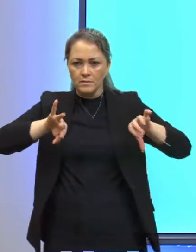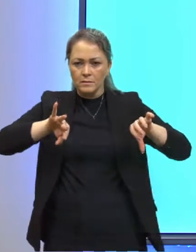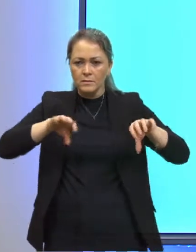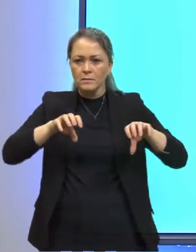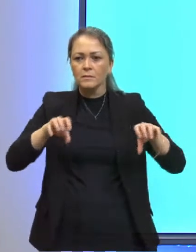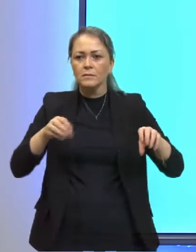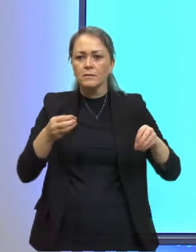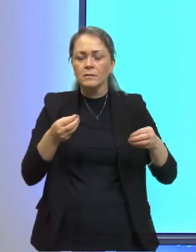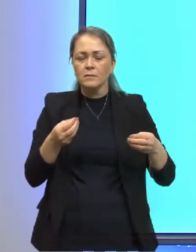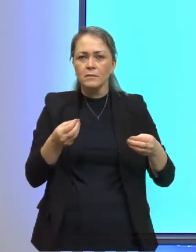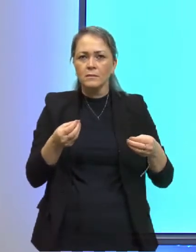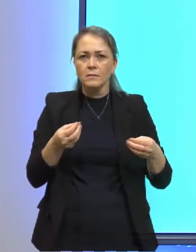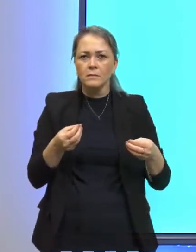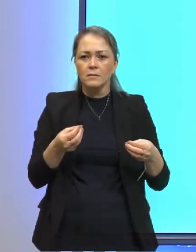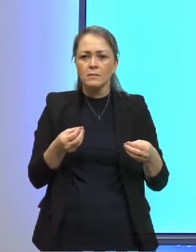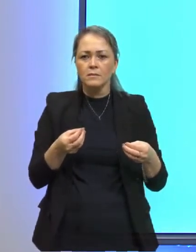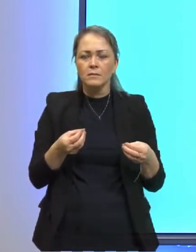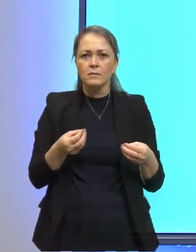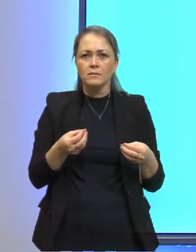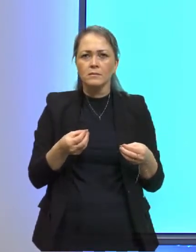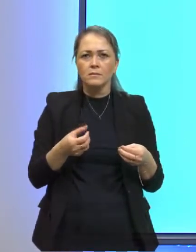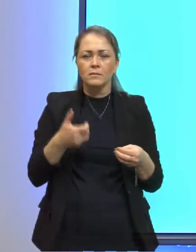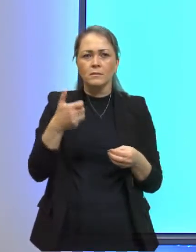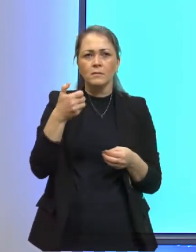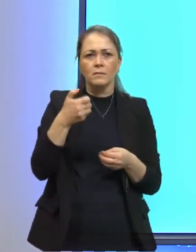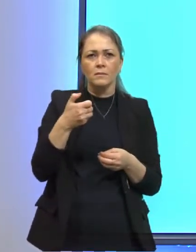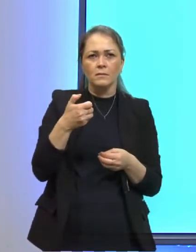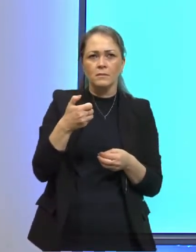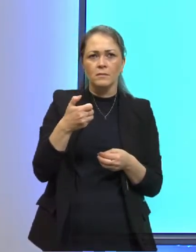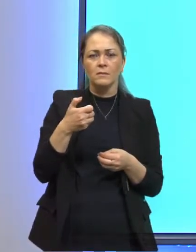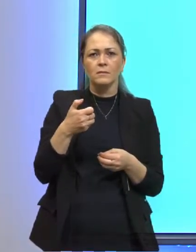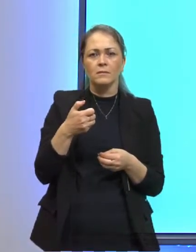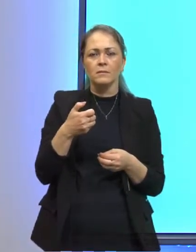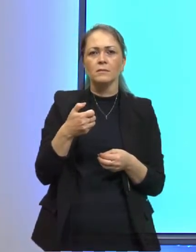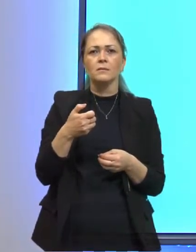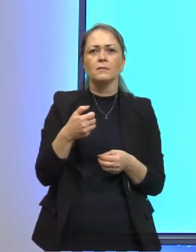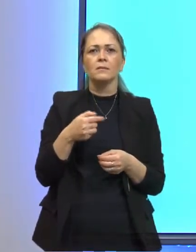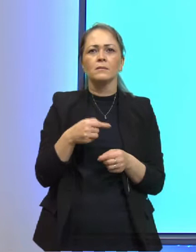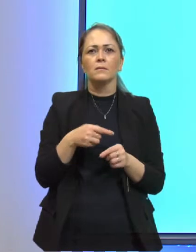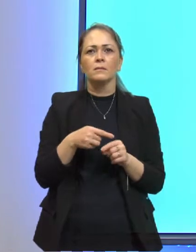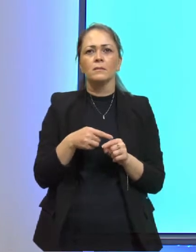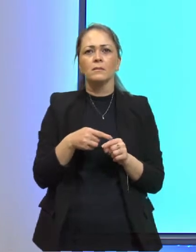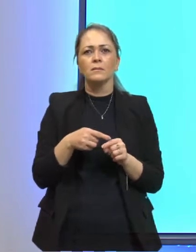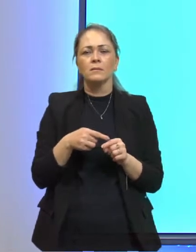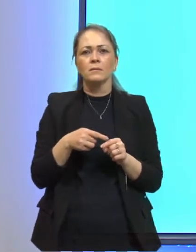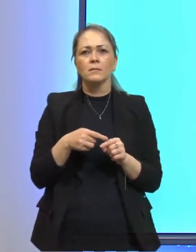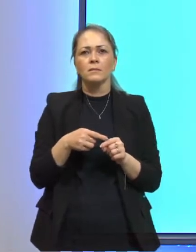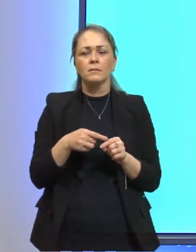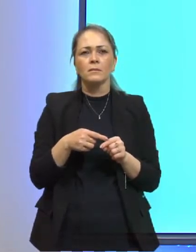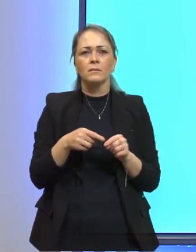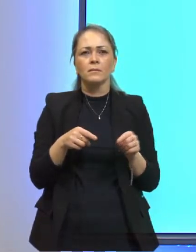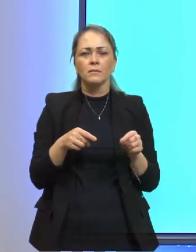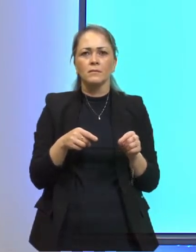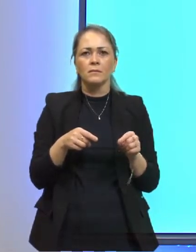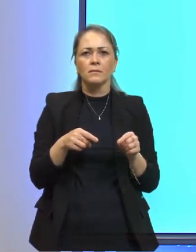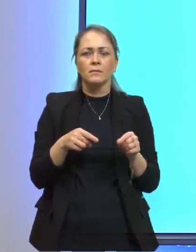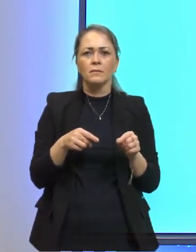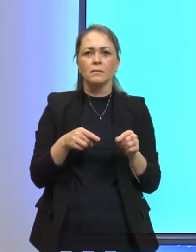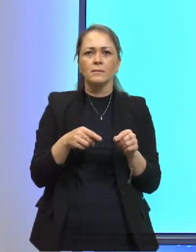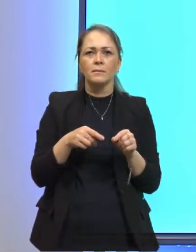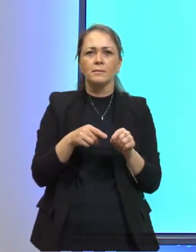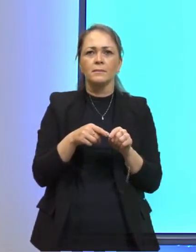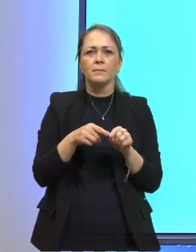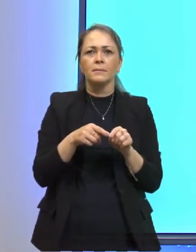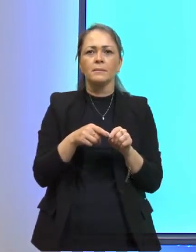eu separo? Sei lá, uma caneta dessas esferográficas, cristal, não posso dizer a marca aqui para não